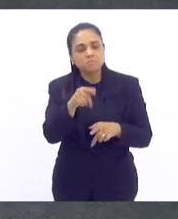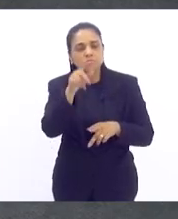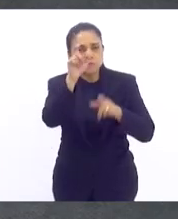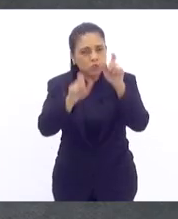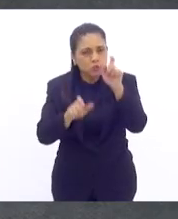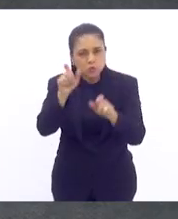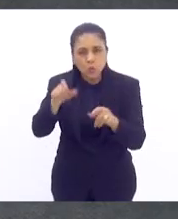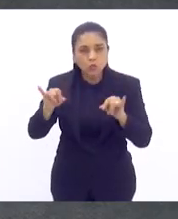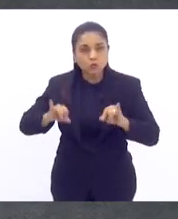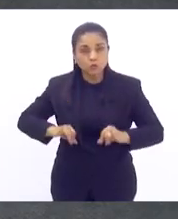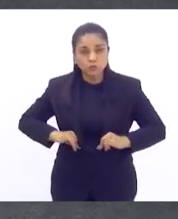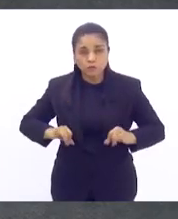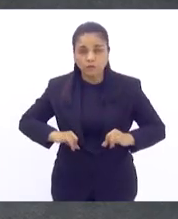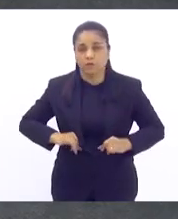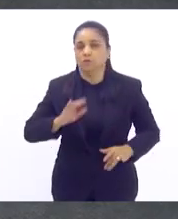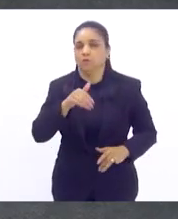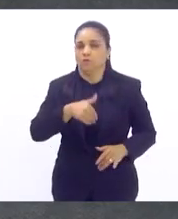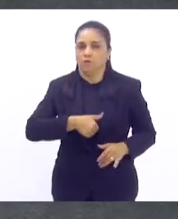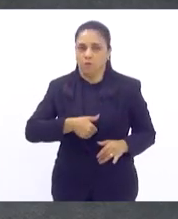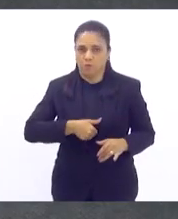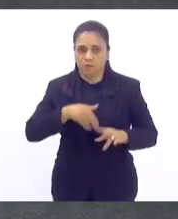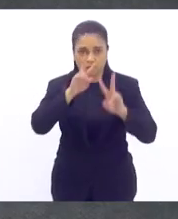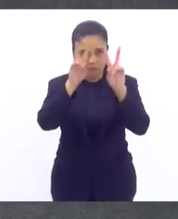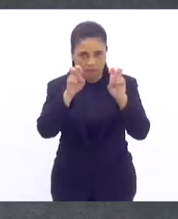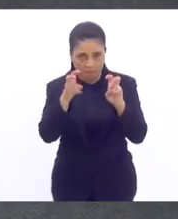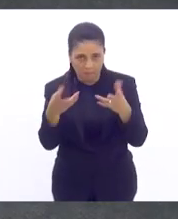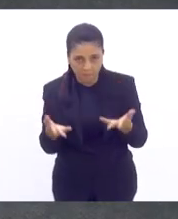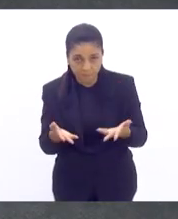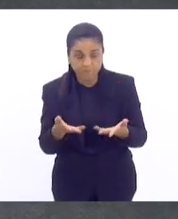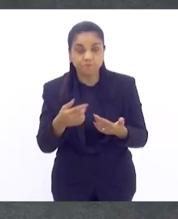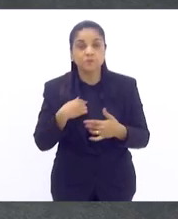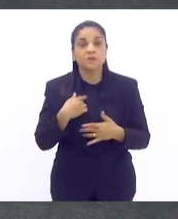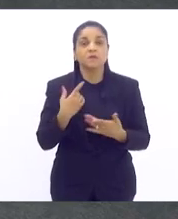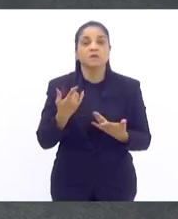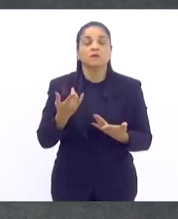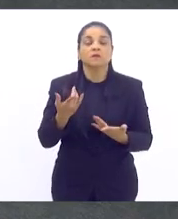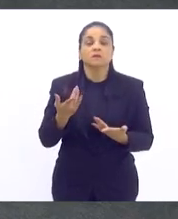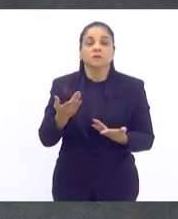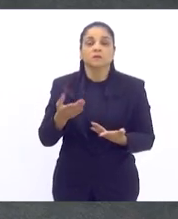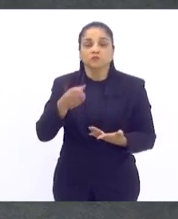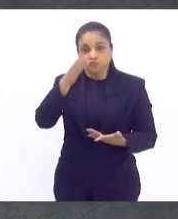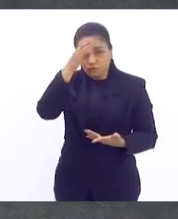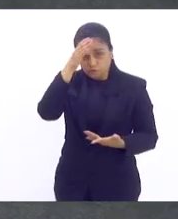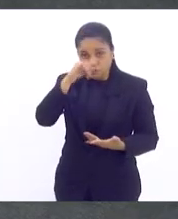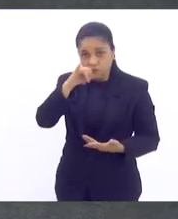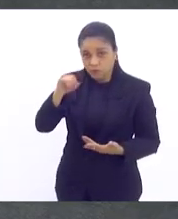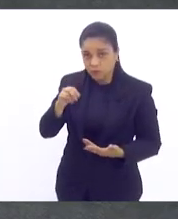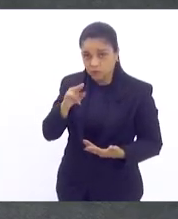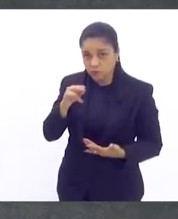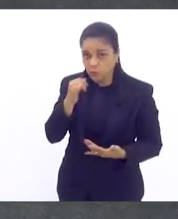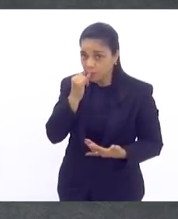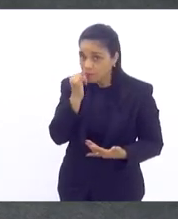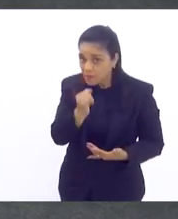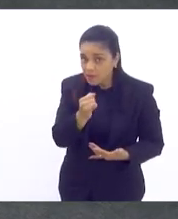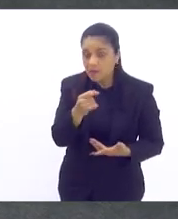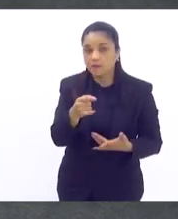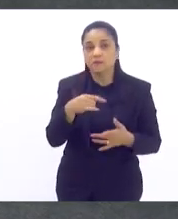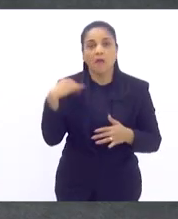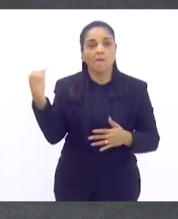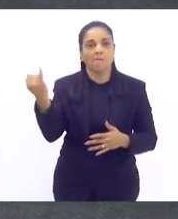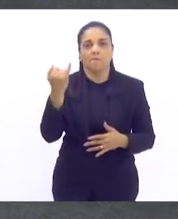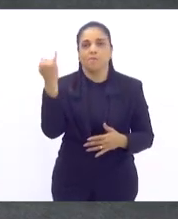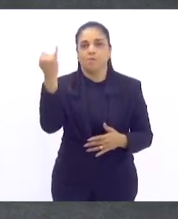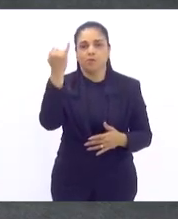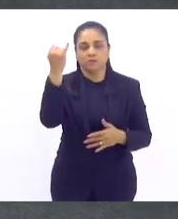o tema da fome. e não poderia dizer também, Tia Ju, nessa declaração da importância